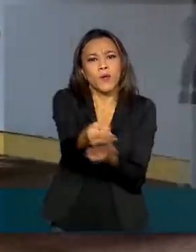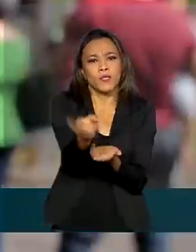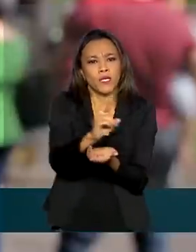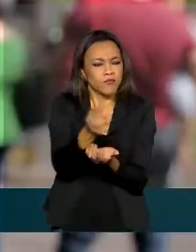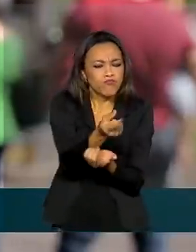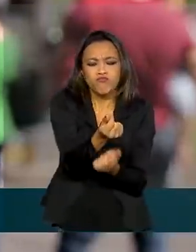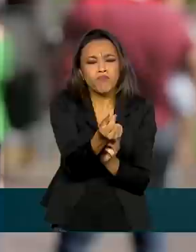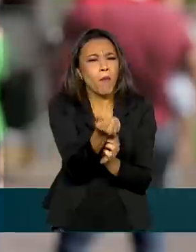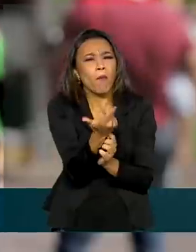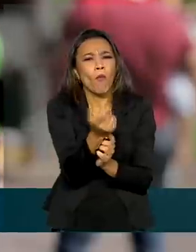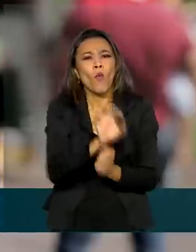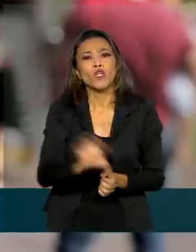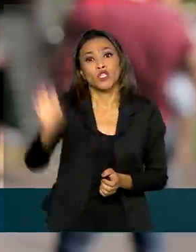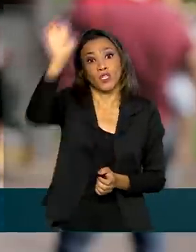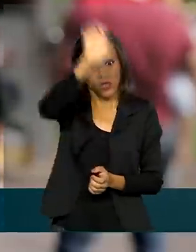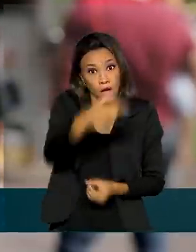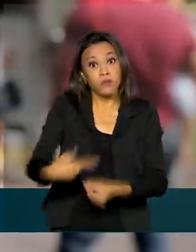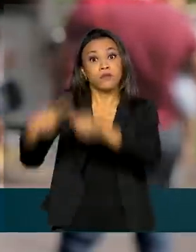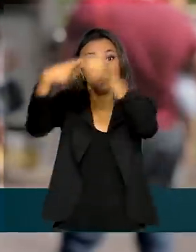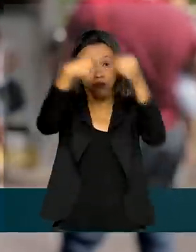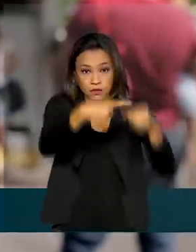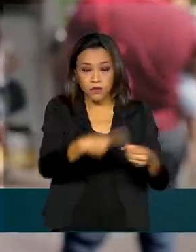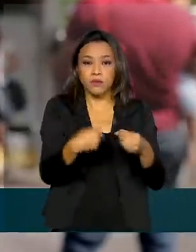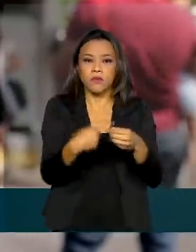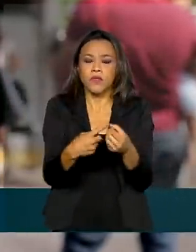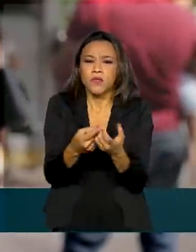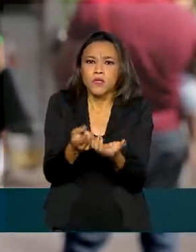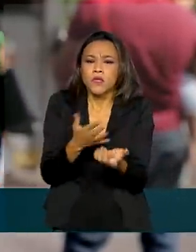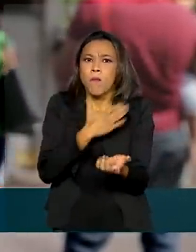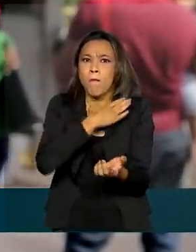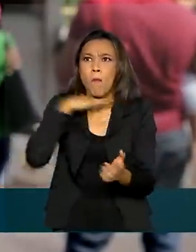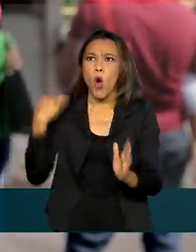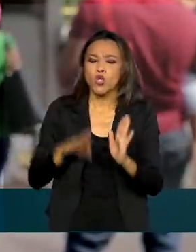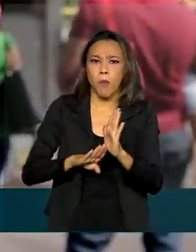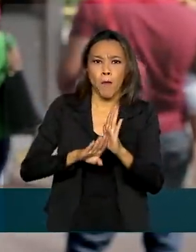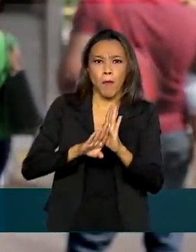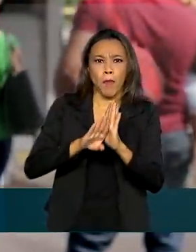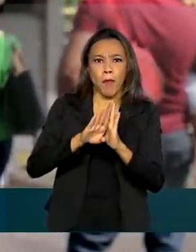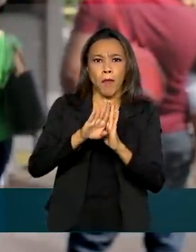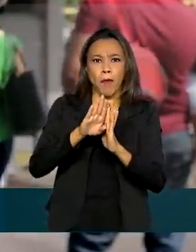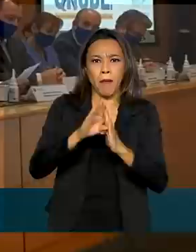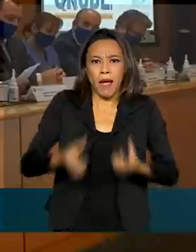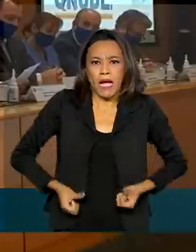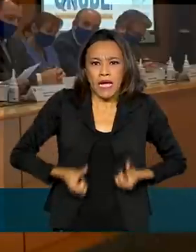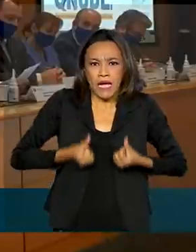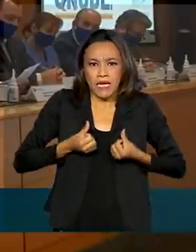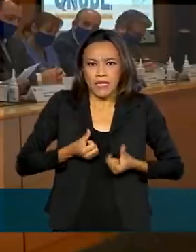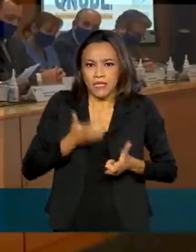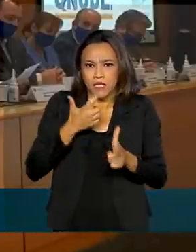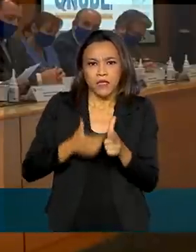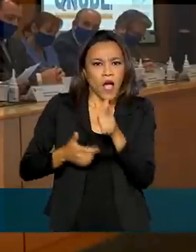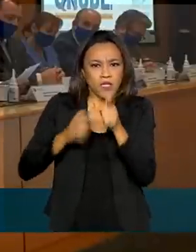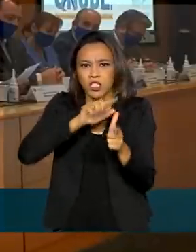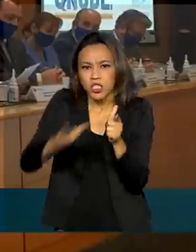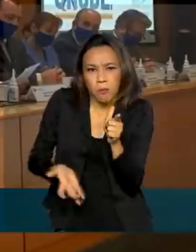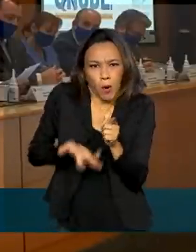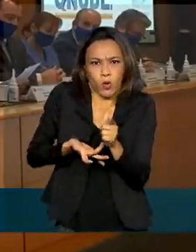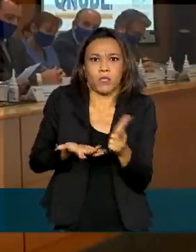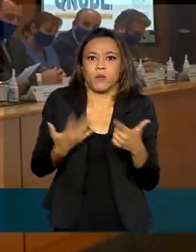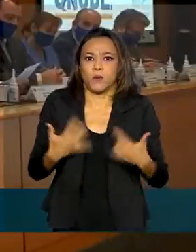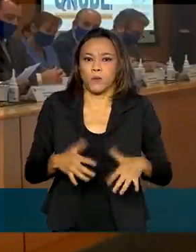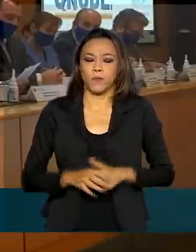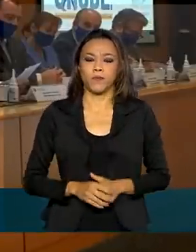destinado a estados e municípios com a maior taxa de mortalidade de câncer de próstata. Buscar o atendimento